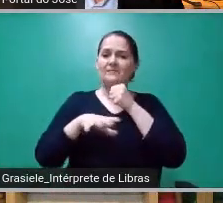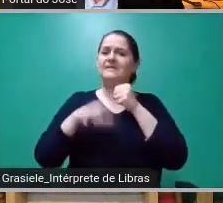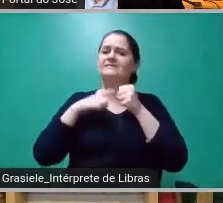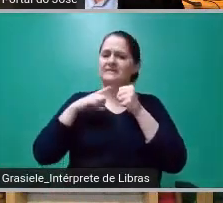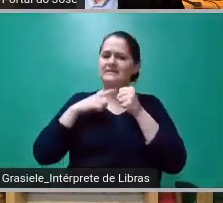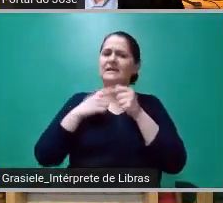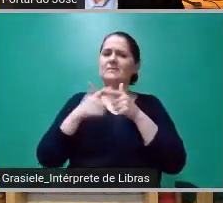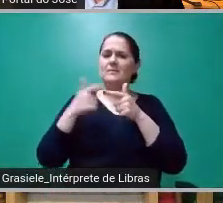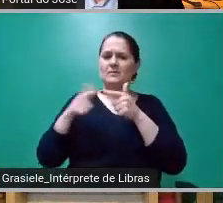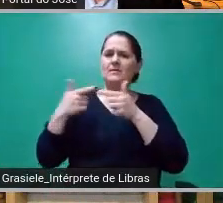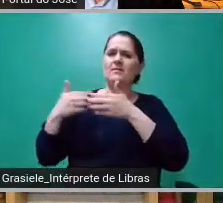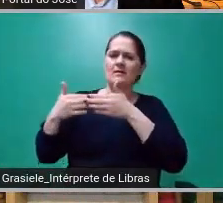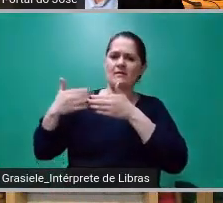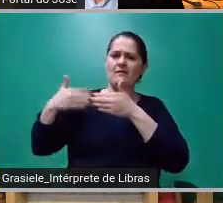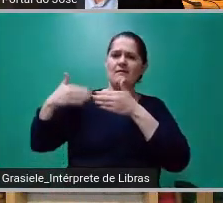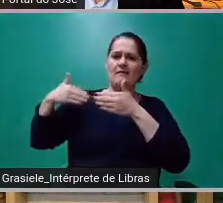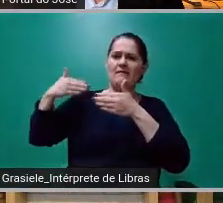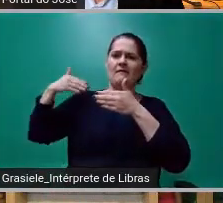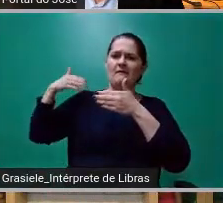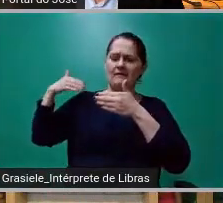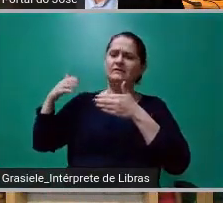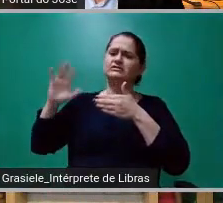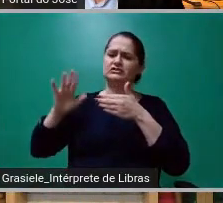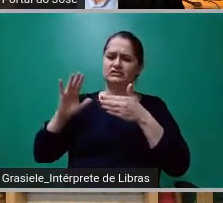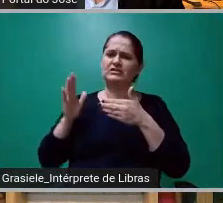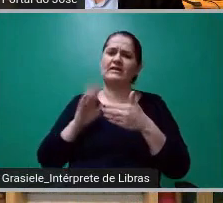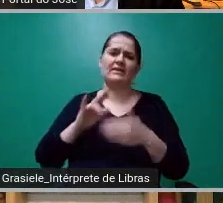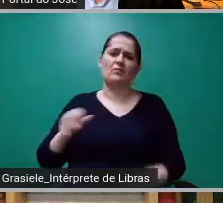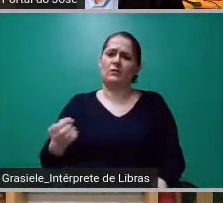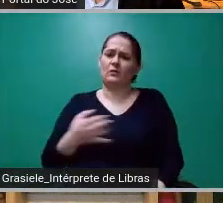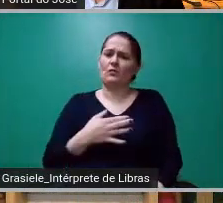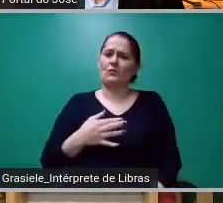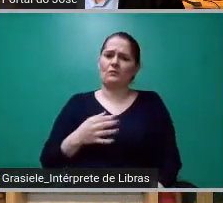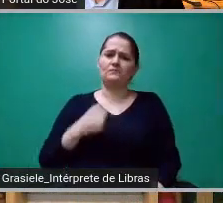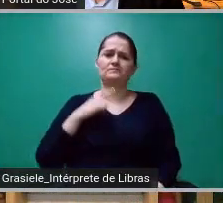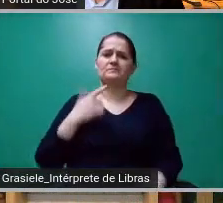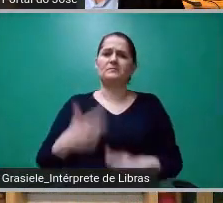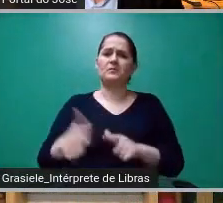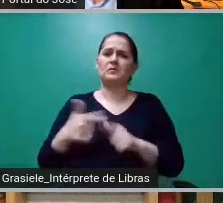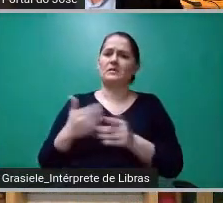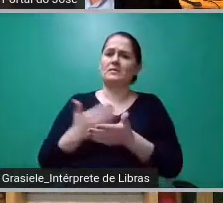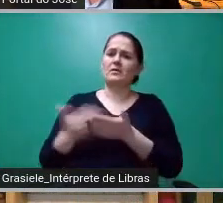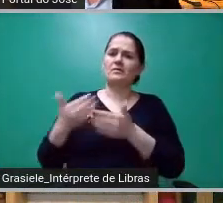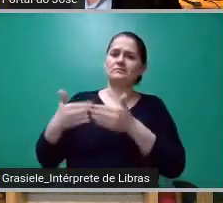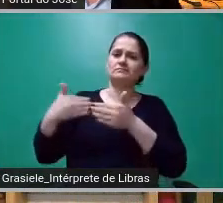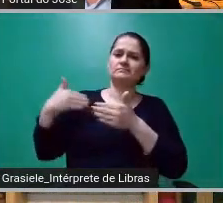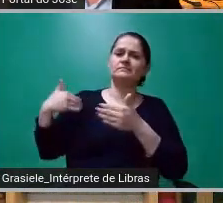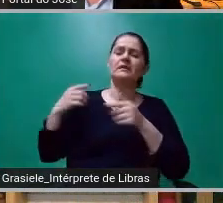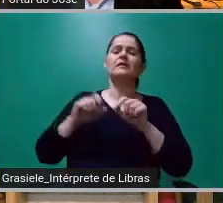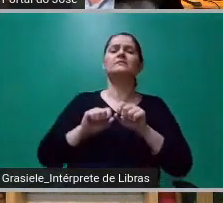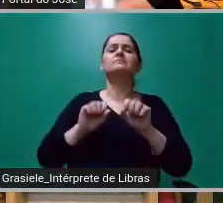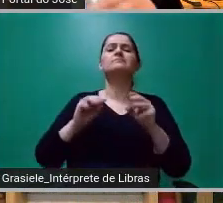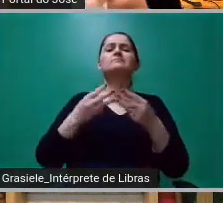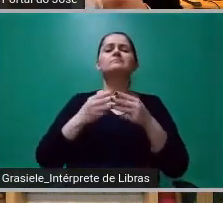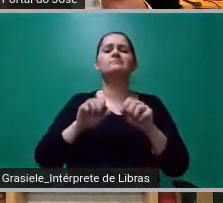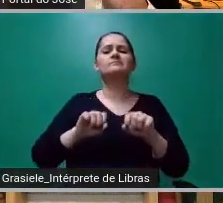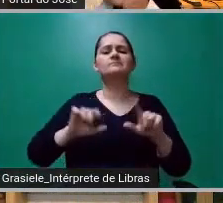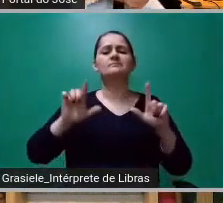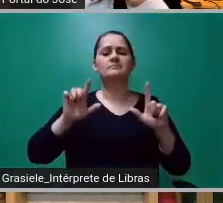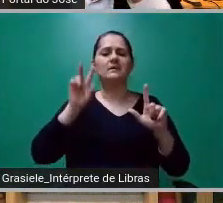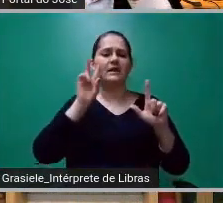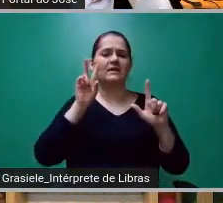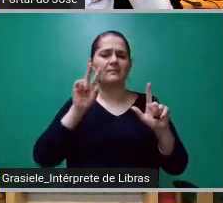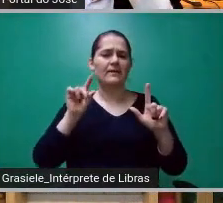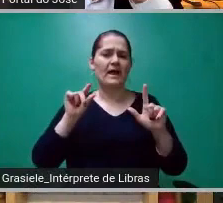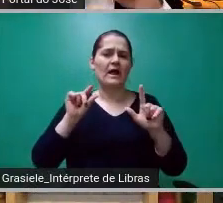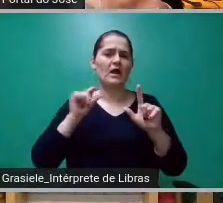Quer dizer, a queda do conceito da imprensa não é novidade para ninguém. Eu fiz até aqui uma projeção só para lembrar rapidamente alguns fatos que são